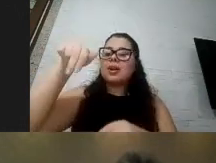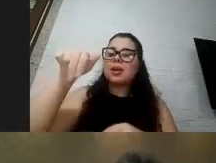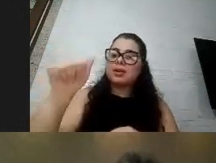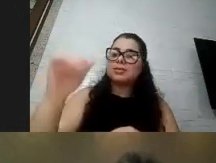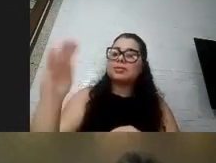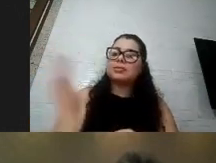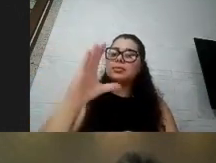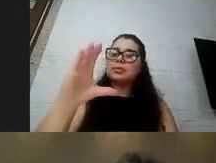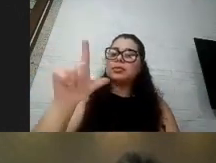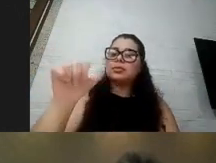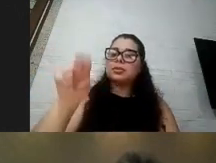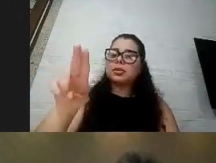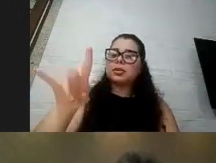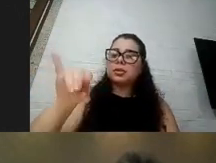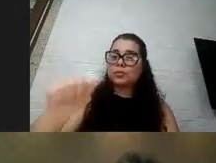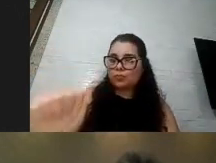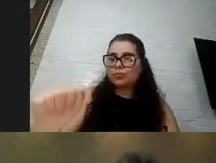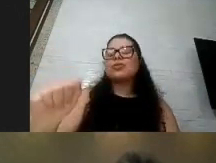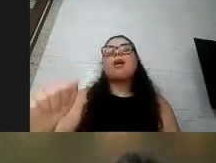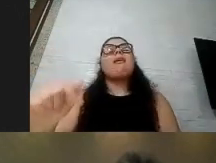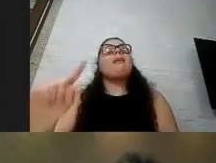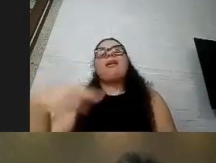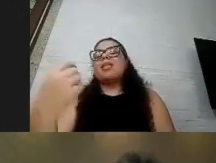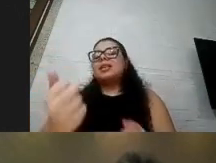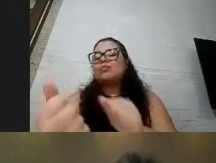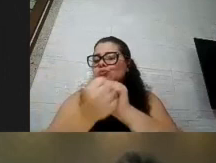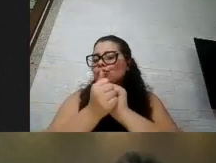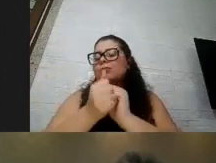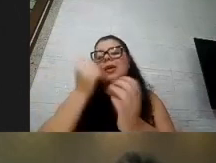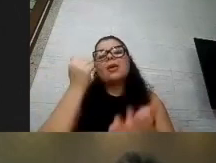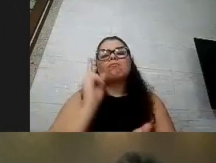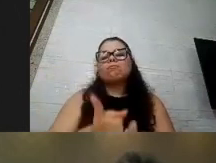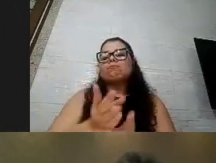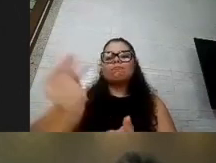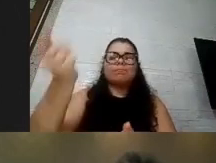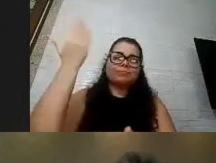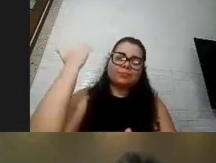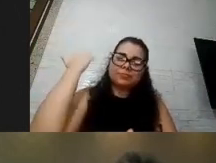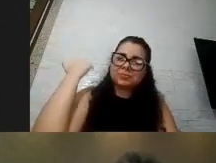a gente mais uma vez ela é a nossa parceira desde que o movimento da hora só uma ideia